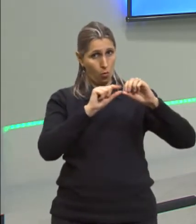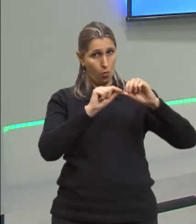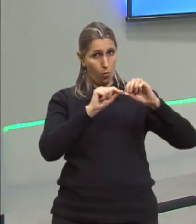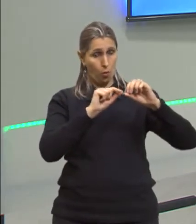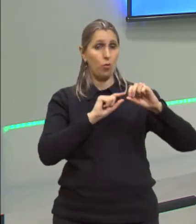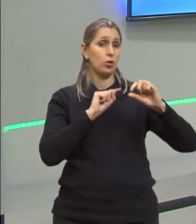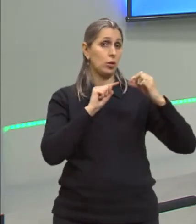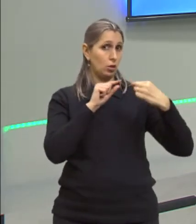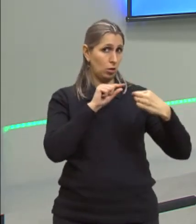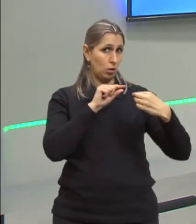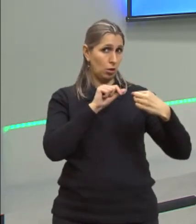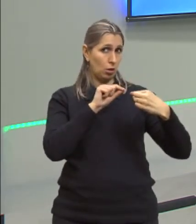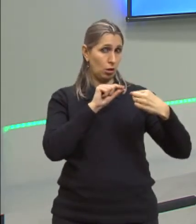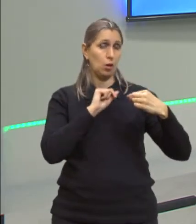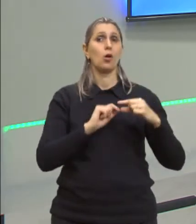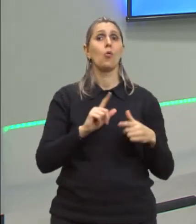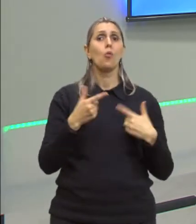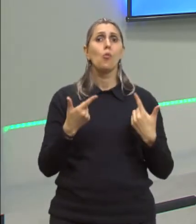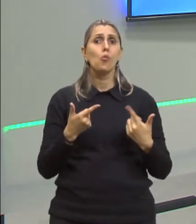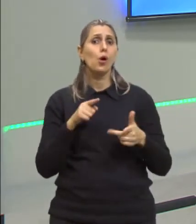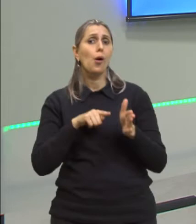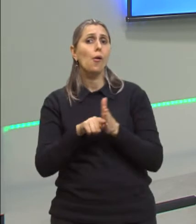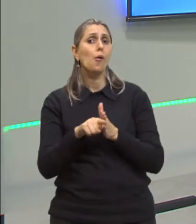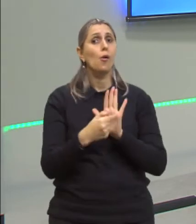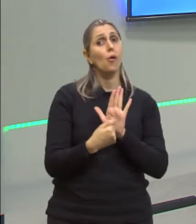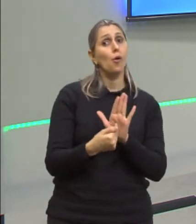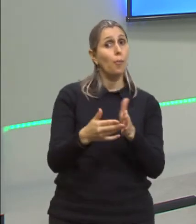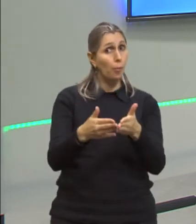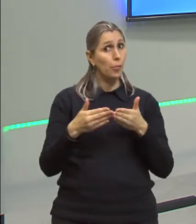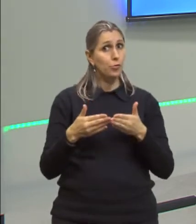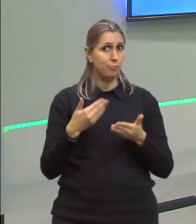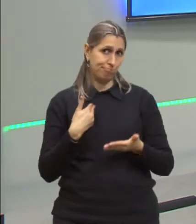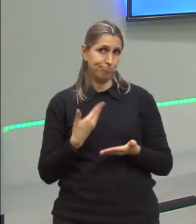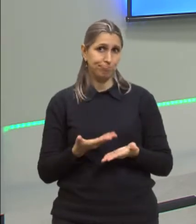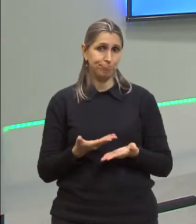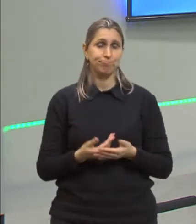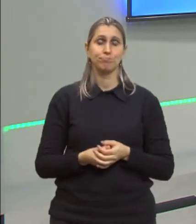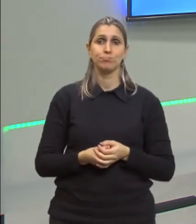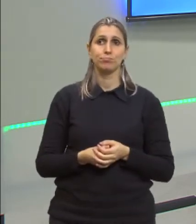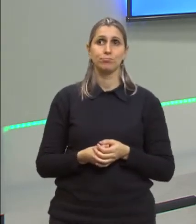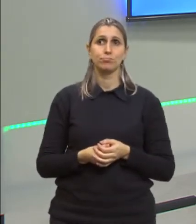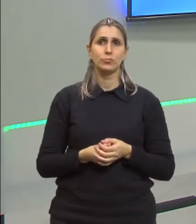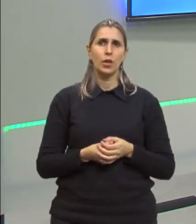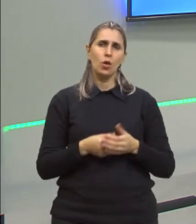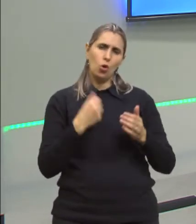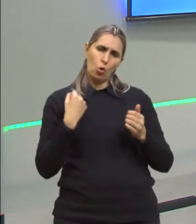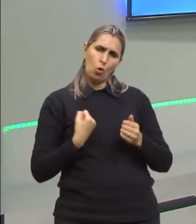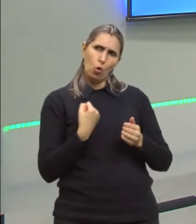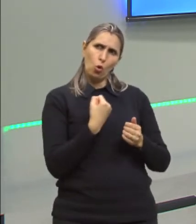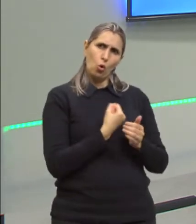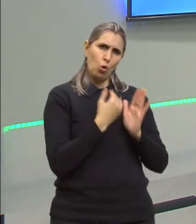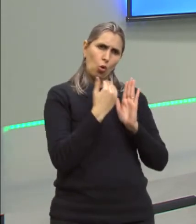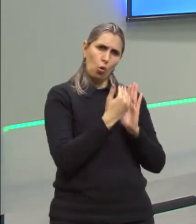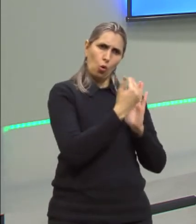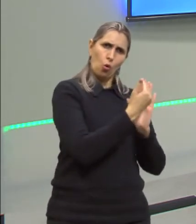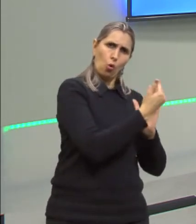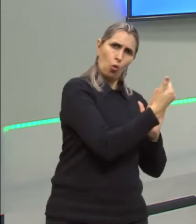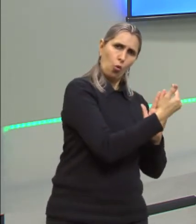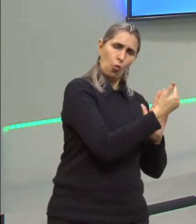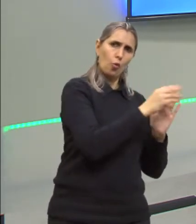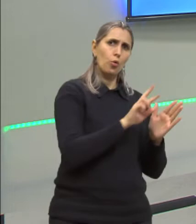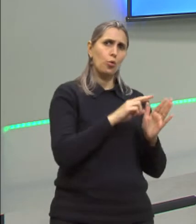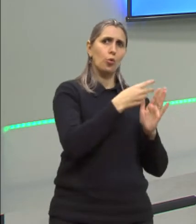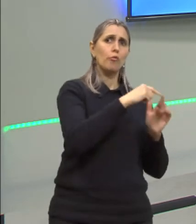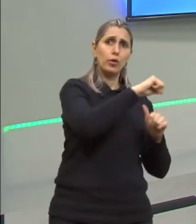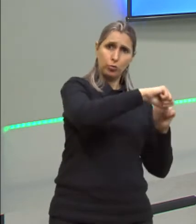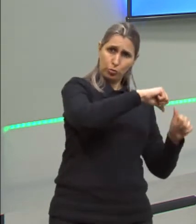Nós temos que ver o que a questão está nos pedindo. Podem ver que os valores mudam, variam de